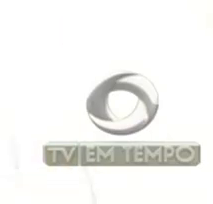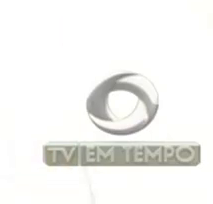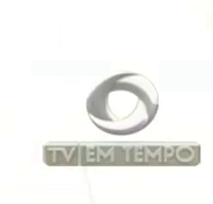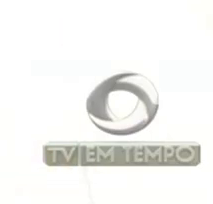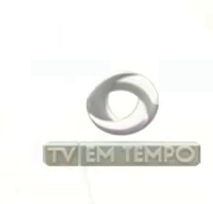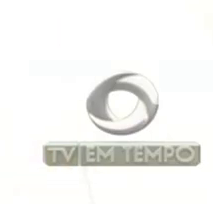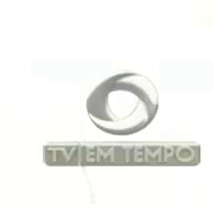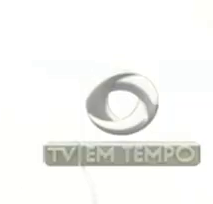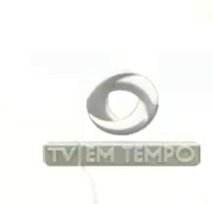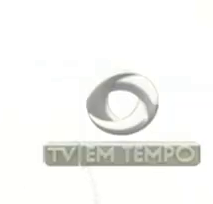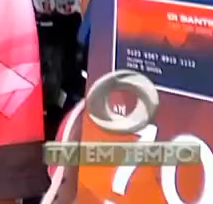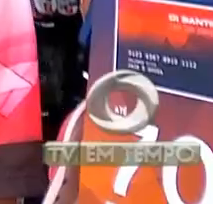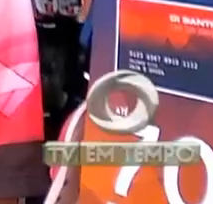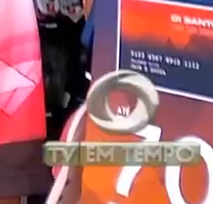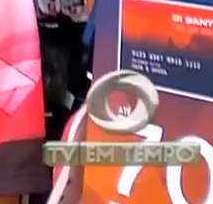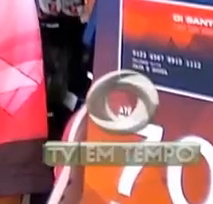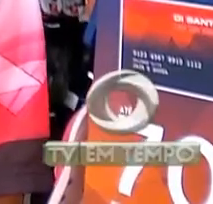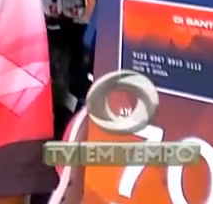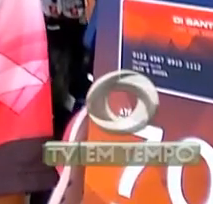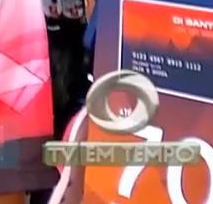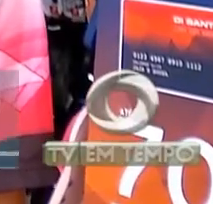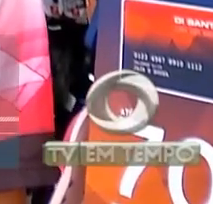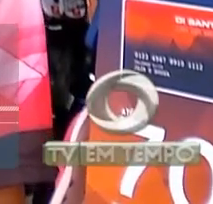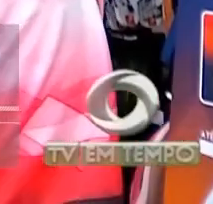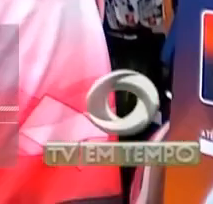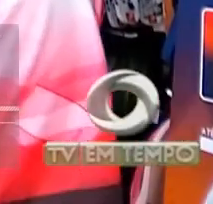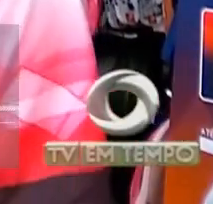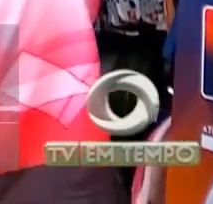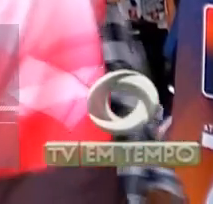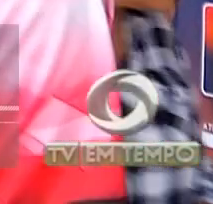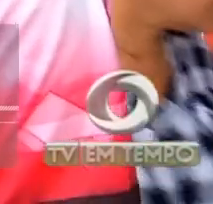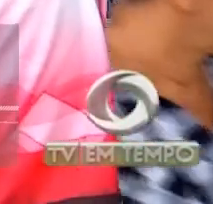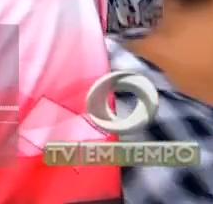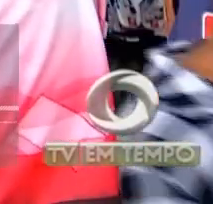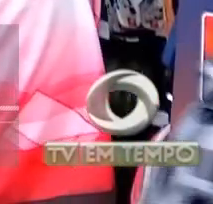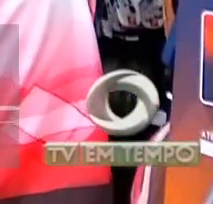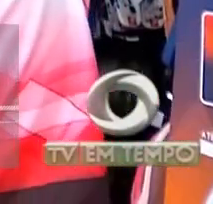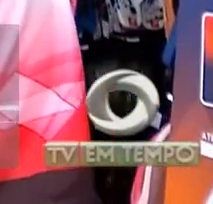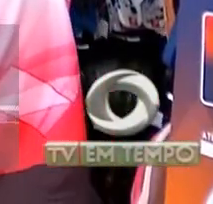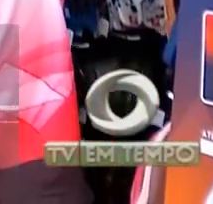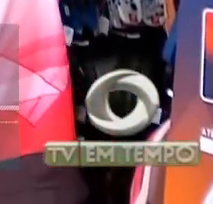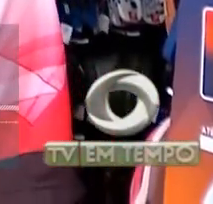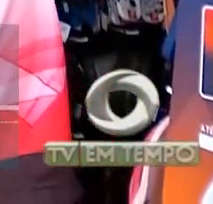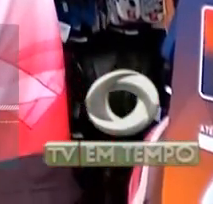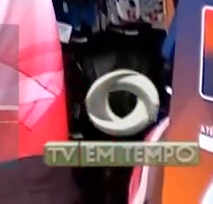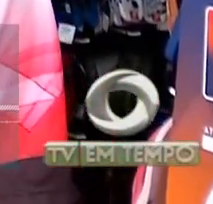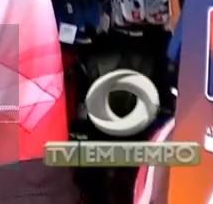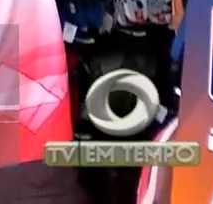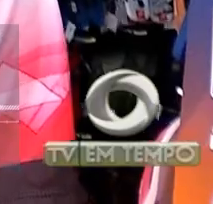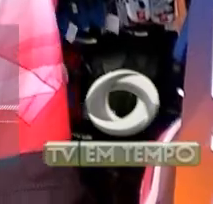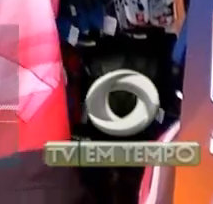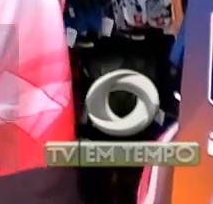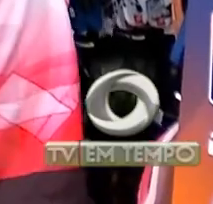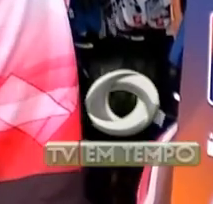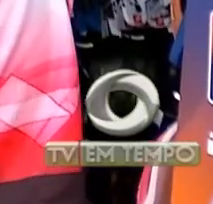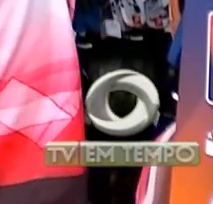pelo fato de eu ter filhos, né? A situação está difícil. E a gente tem que se virar como pode, né? Fazendo qualquer coisa, uma pintura.